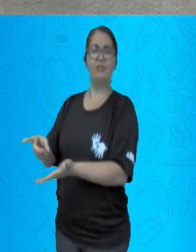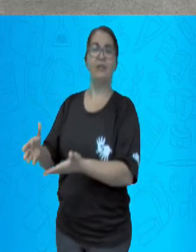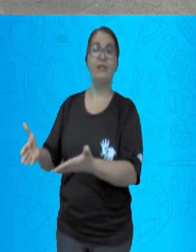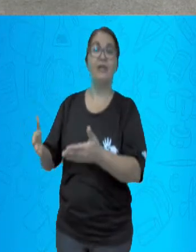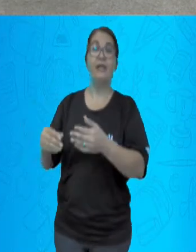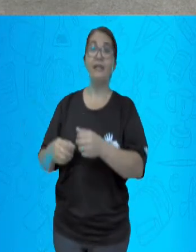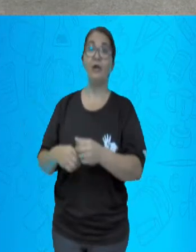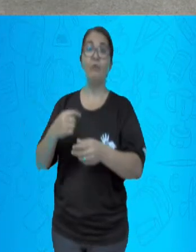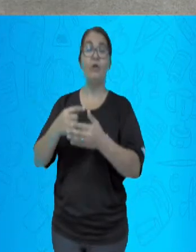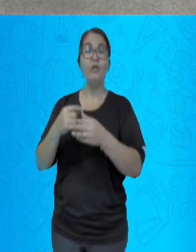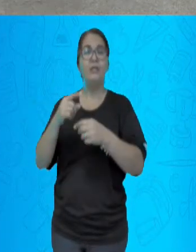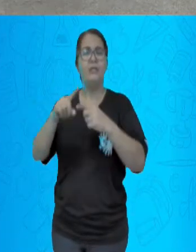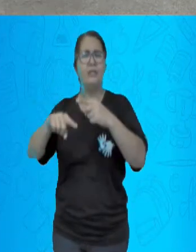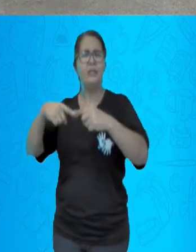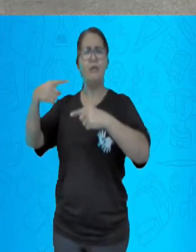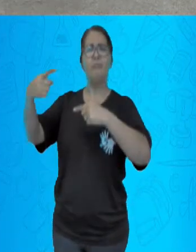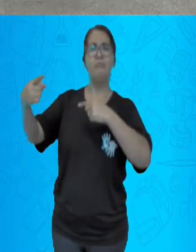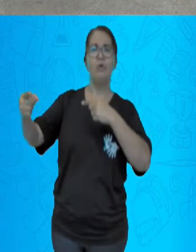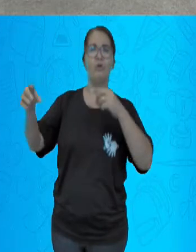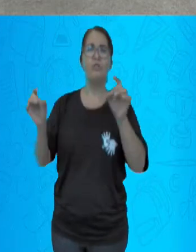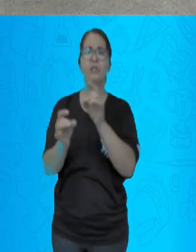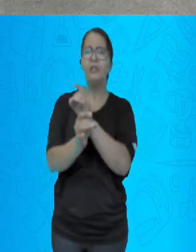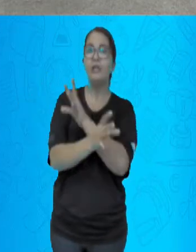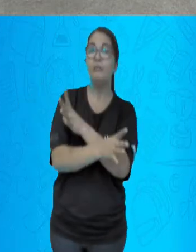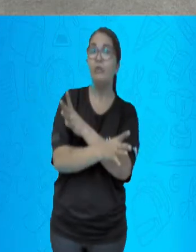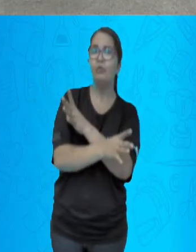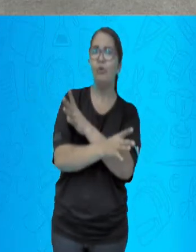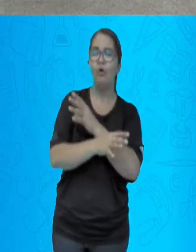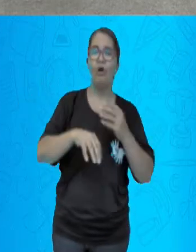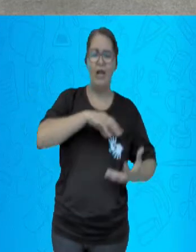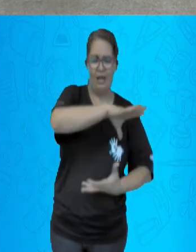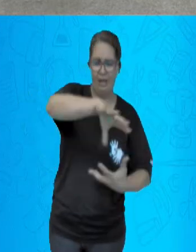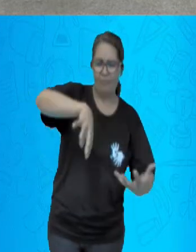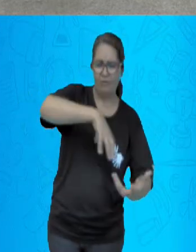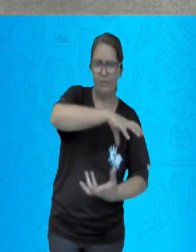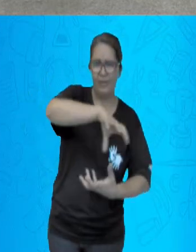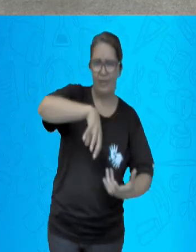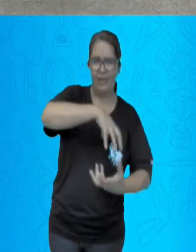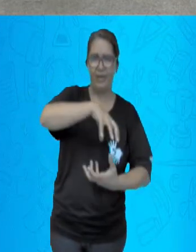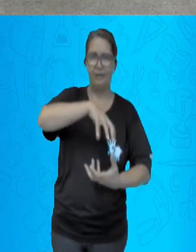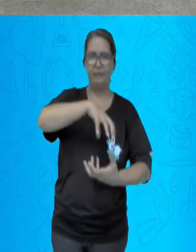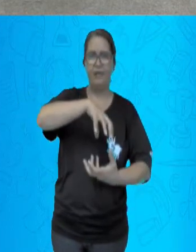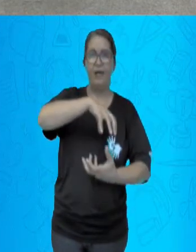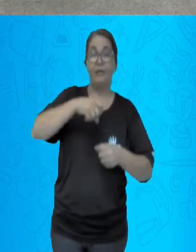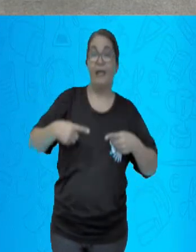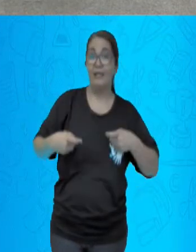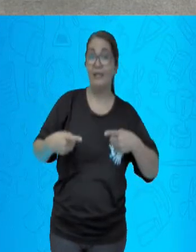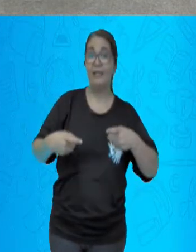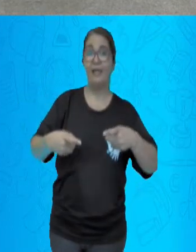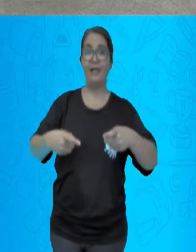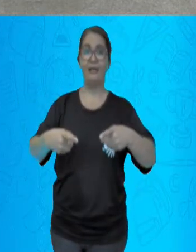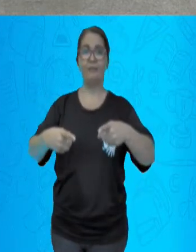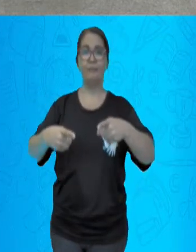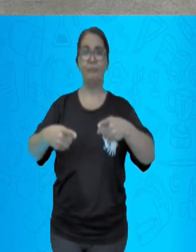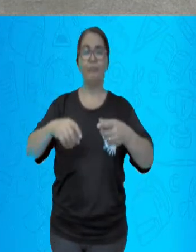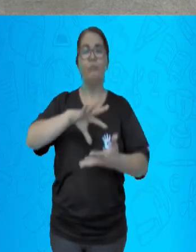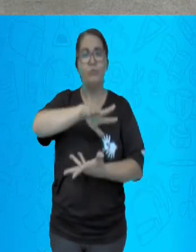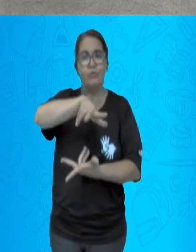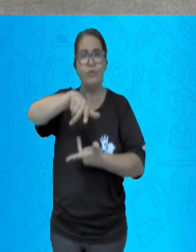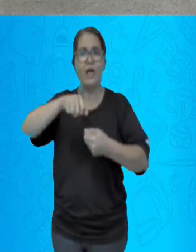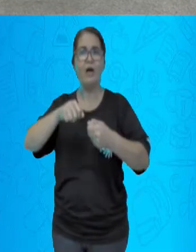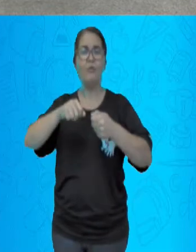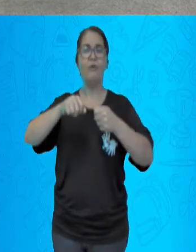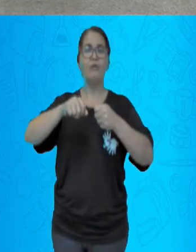especificamente após o término da Primeira Guerra Mundial, em 1918, uma nova onda